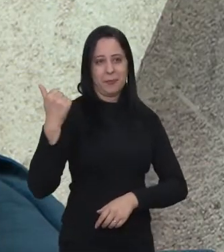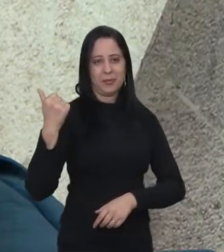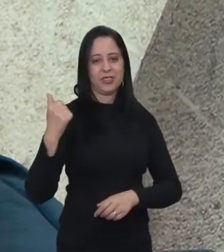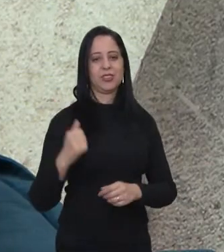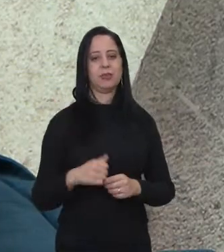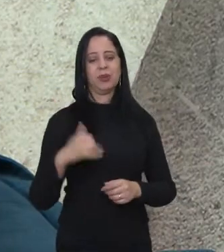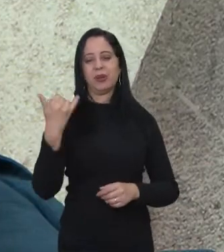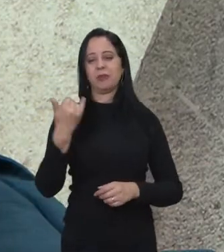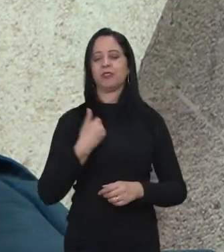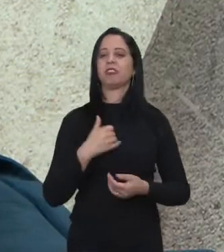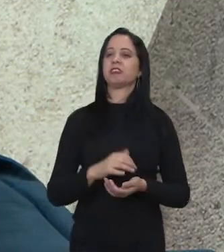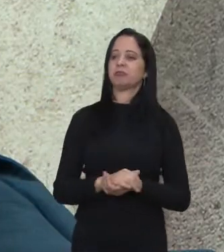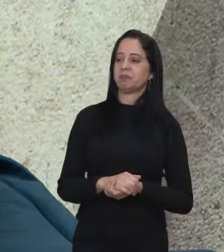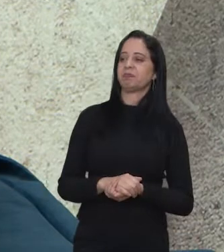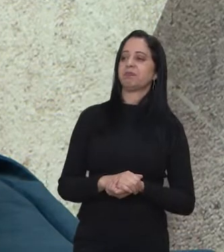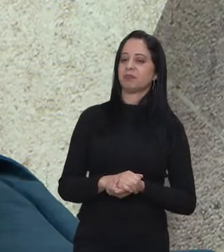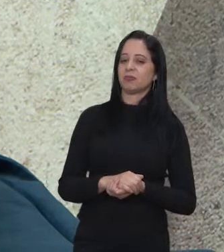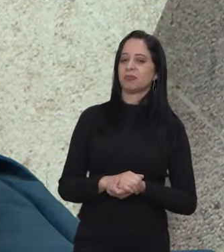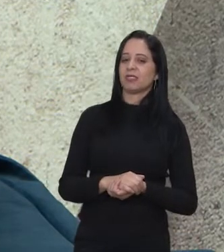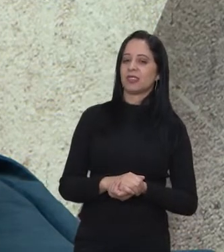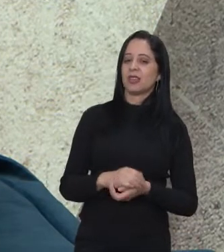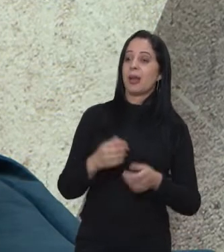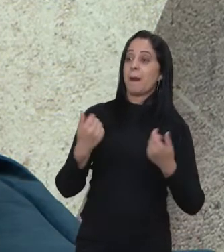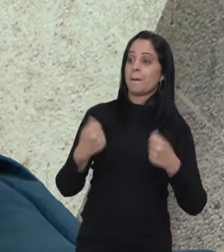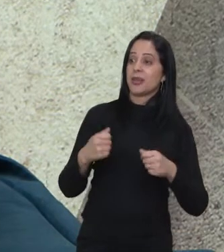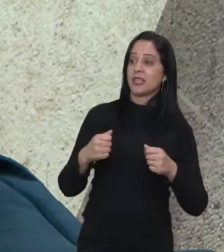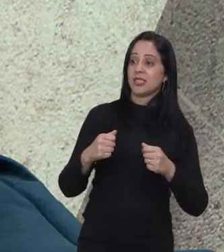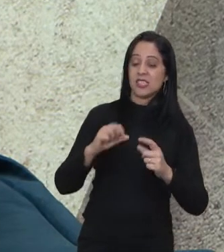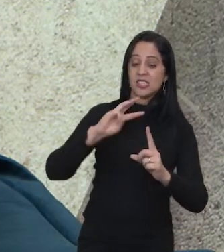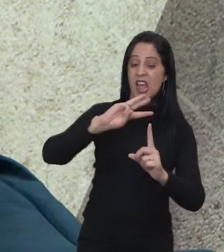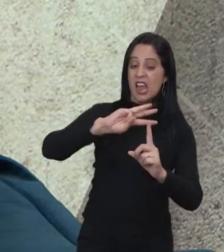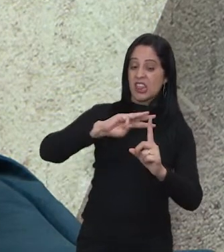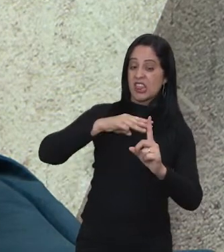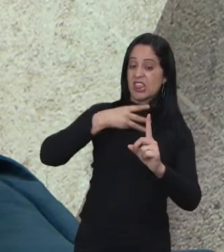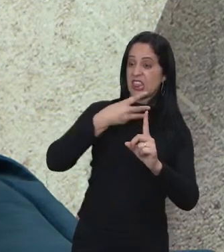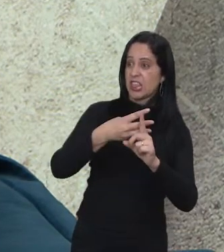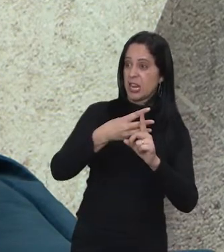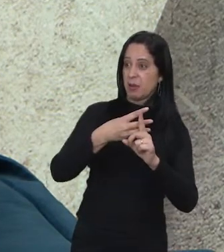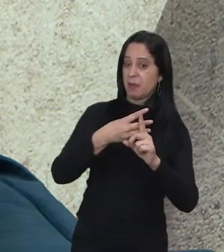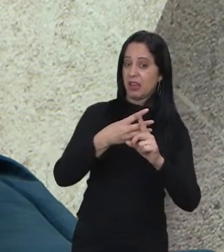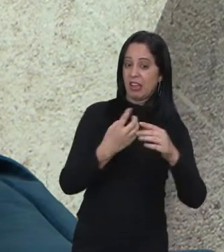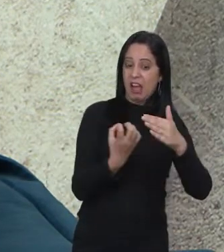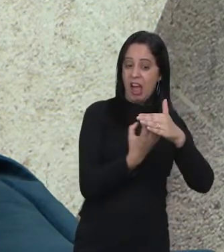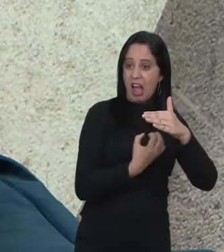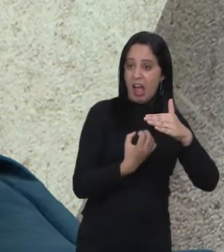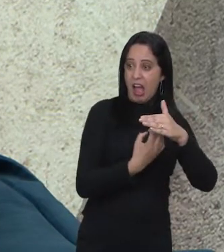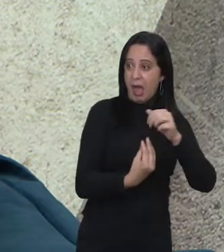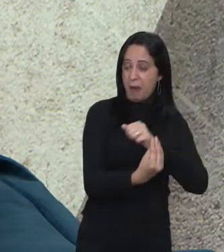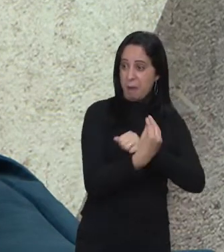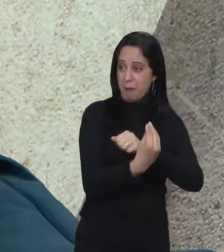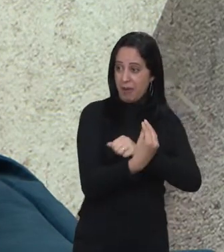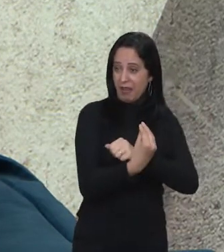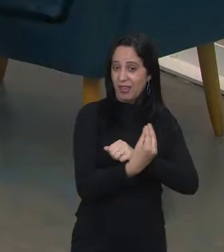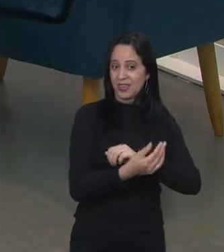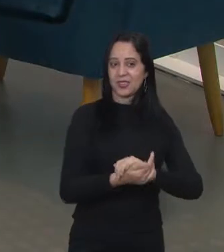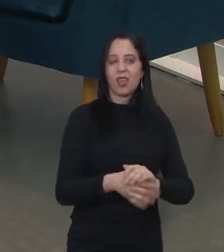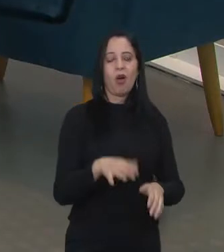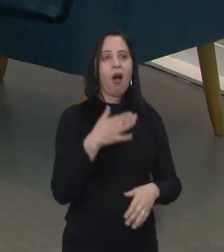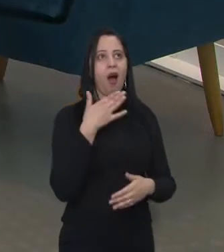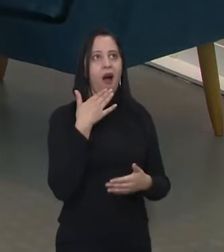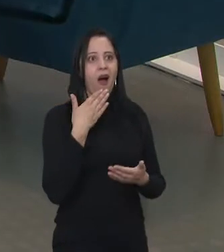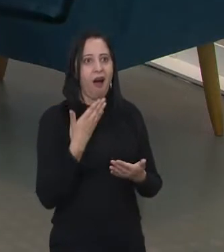chamou, ele falou, Alessandro, a gente precisa triplicar o tamanho da incubadora. Eu olhei,